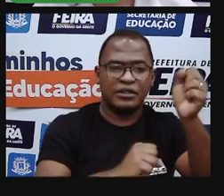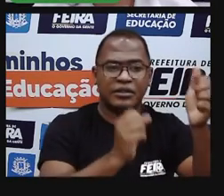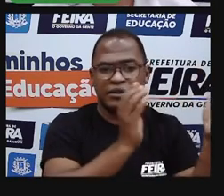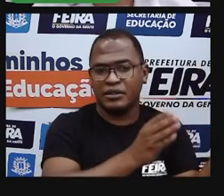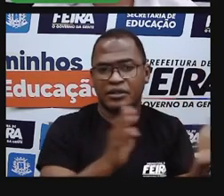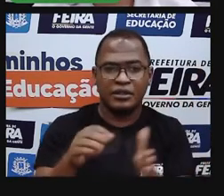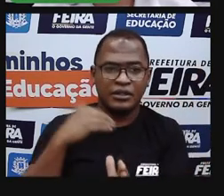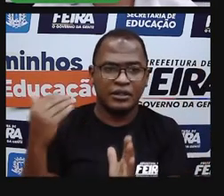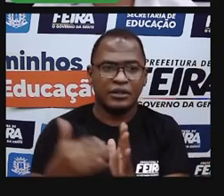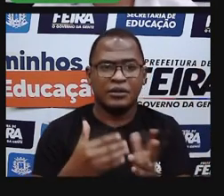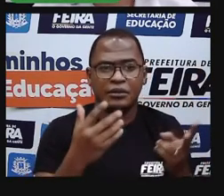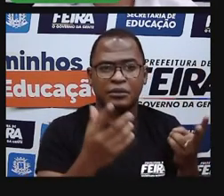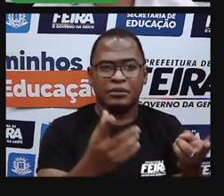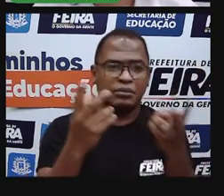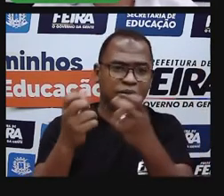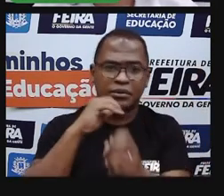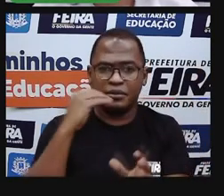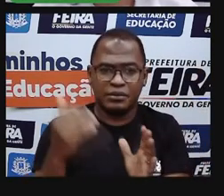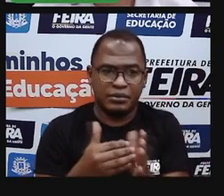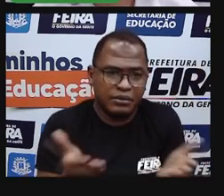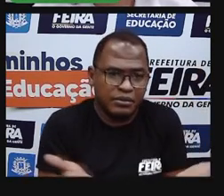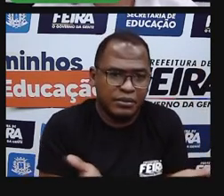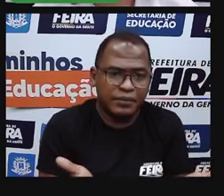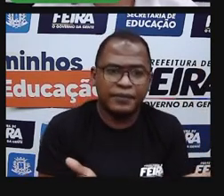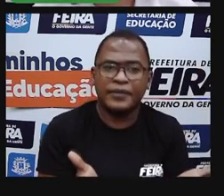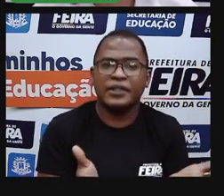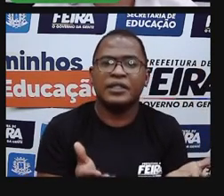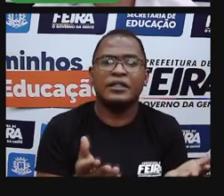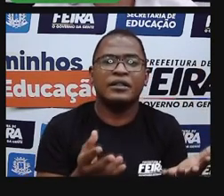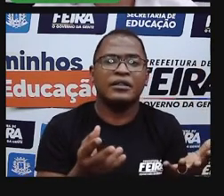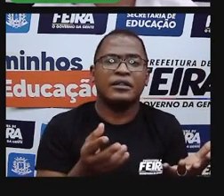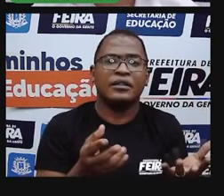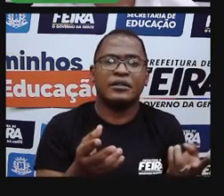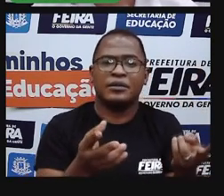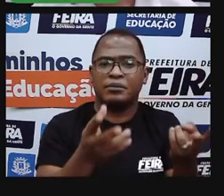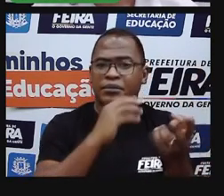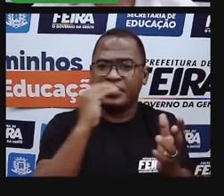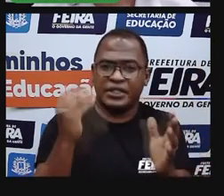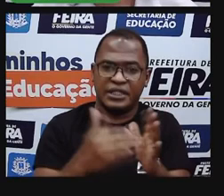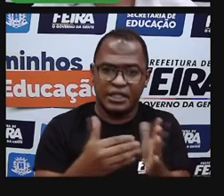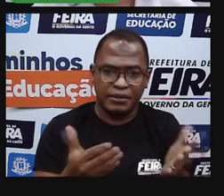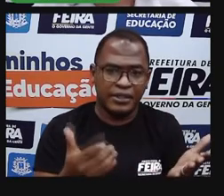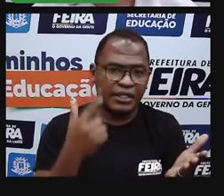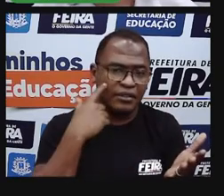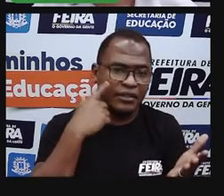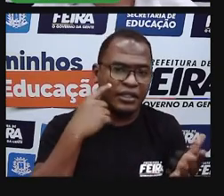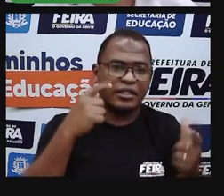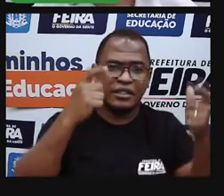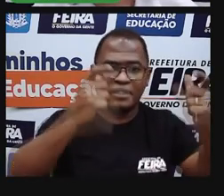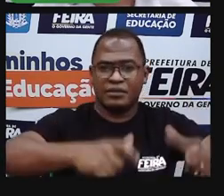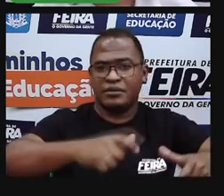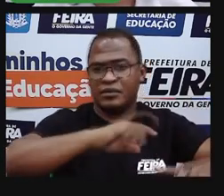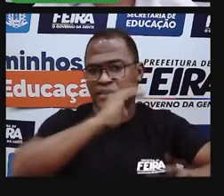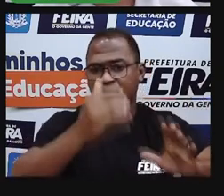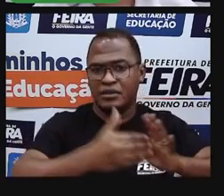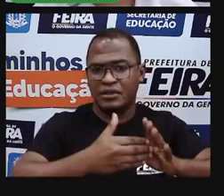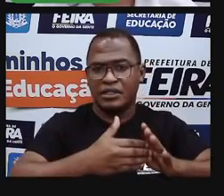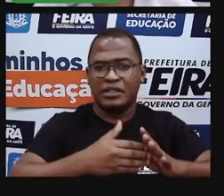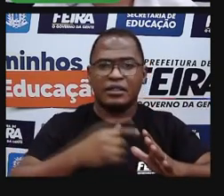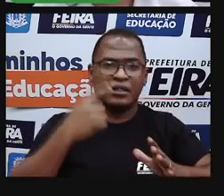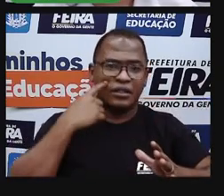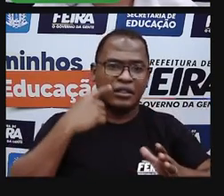e, por vezes, produzirem não só poluição, como também muitos ruídos, esses bairros encontram-se nas regiões mais